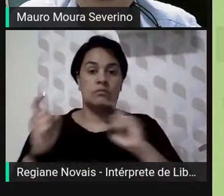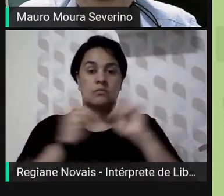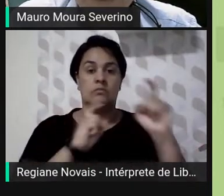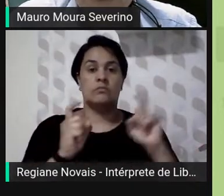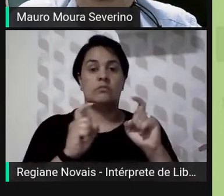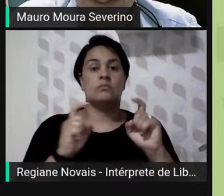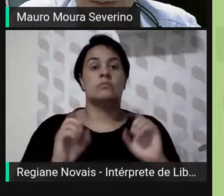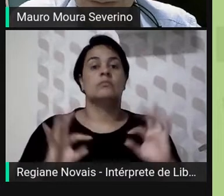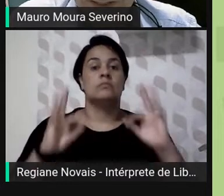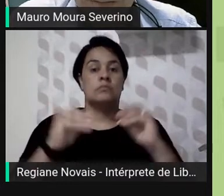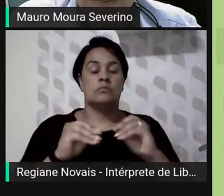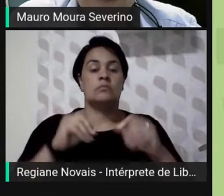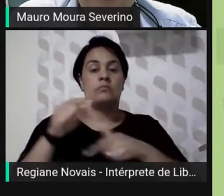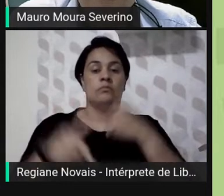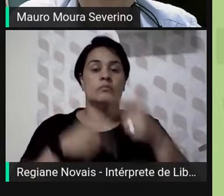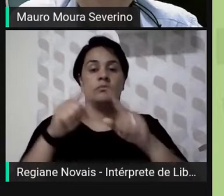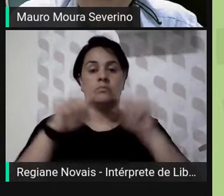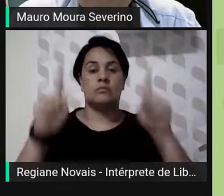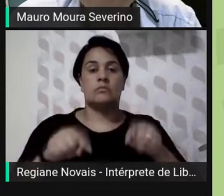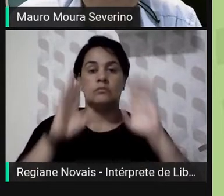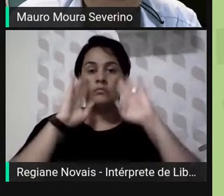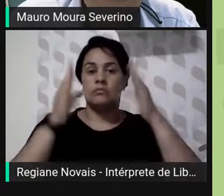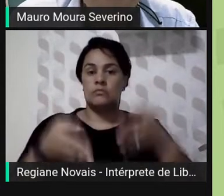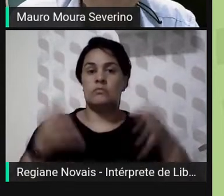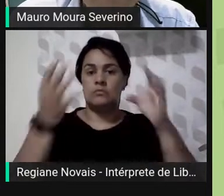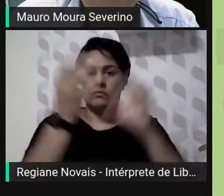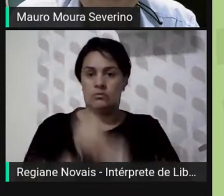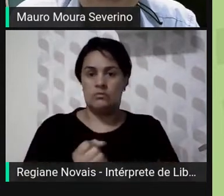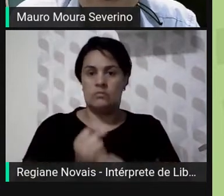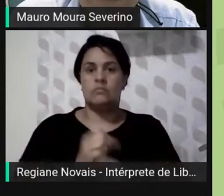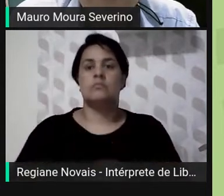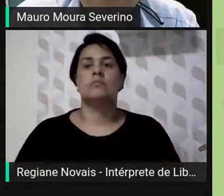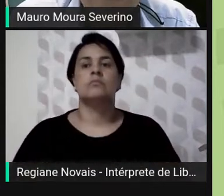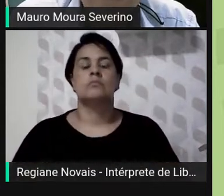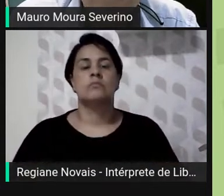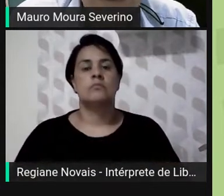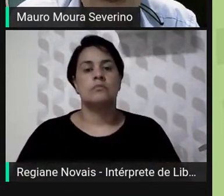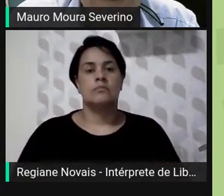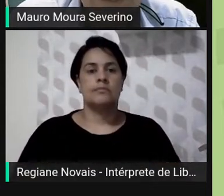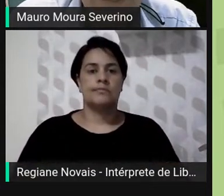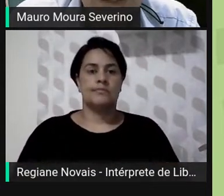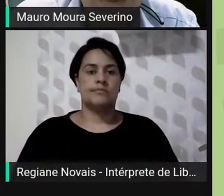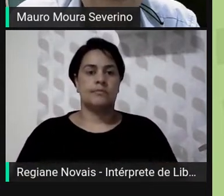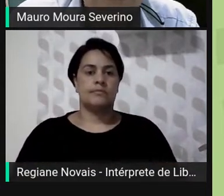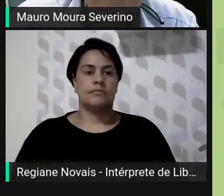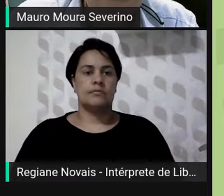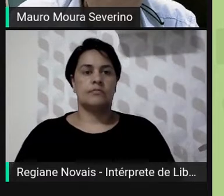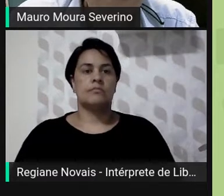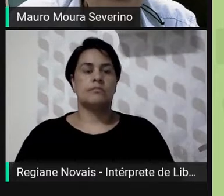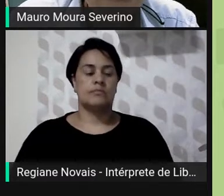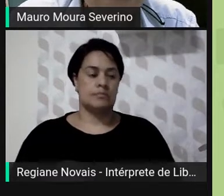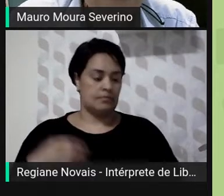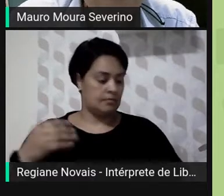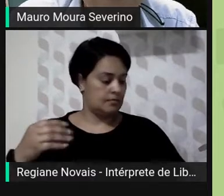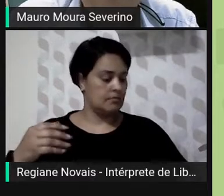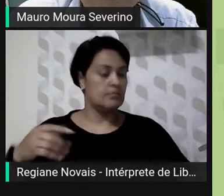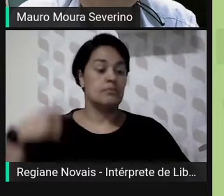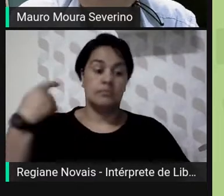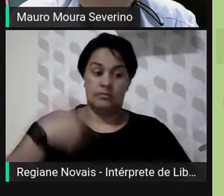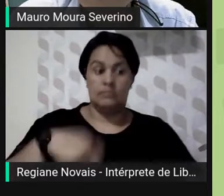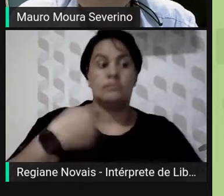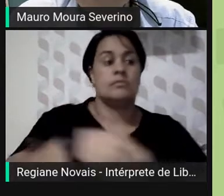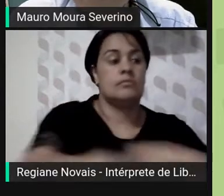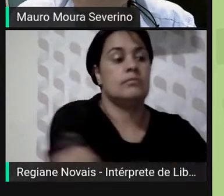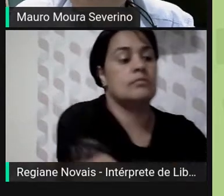foco nos resultados. É claro que para que isso seja viável, é necessário que haja um